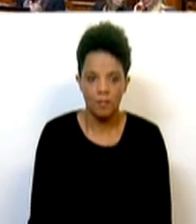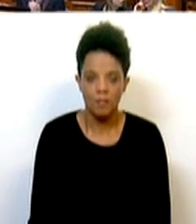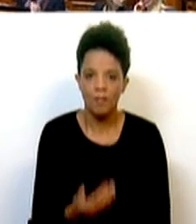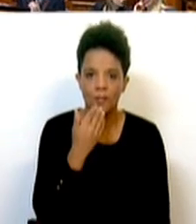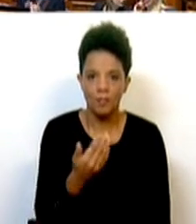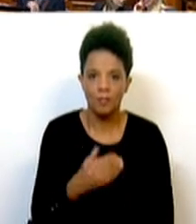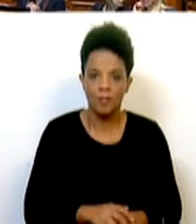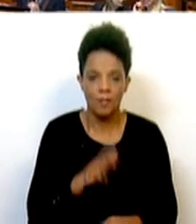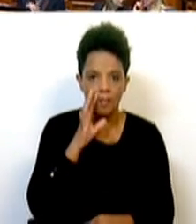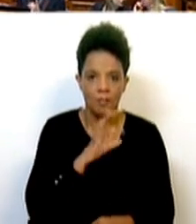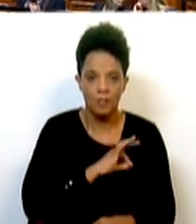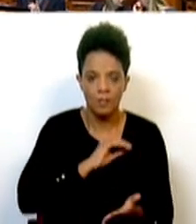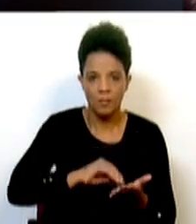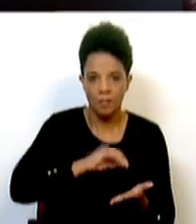Muito obrigada, senhor secretário de Estado.